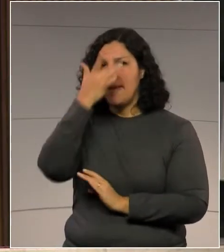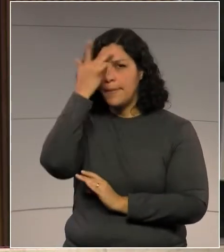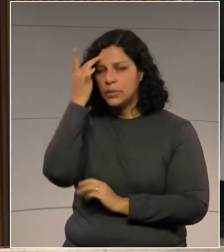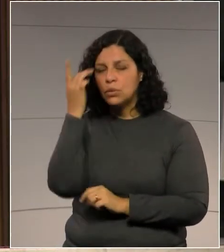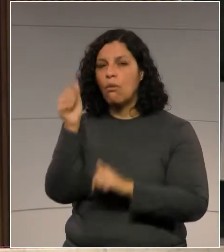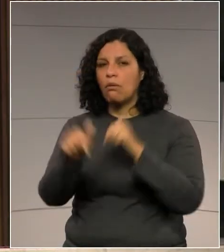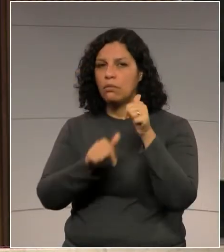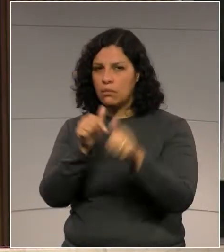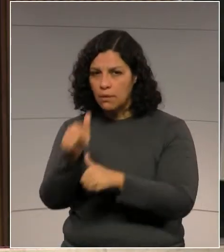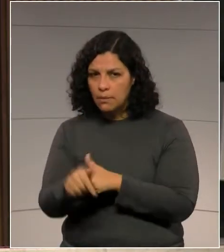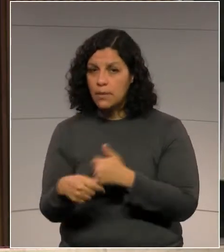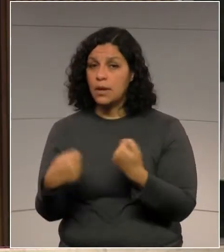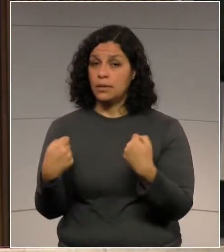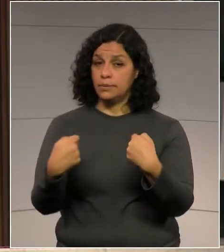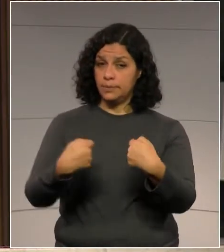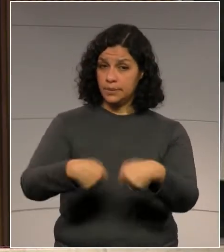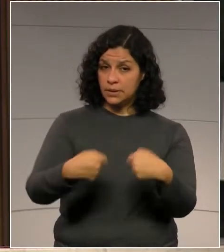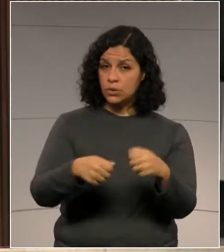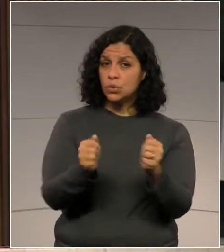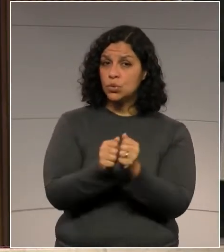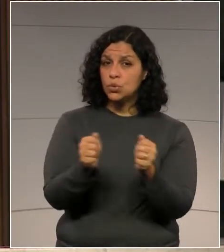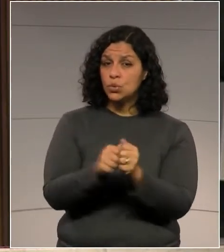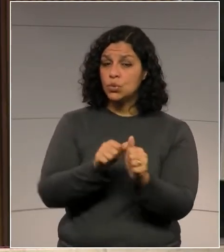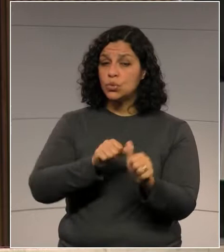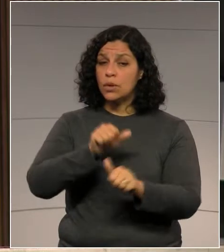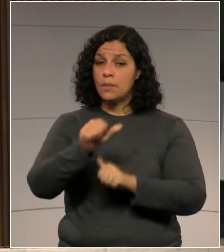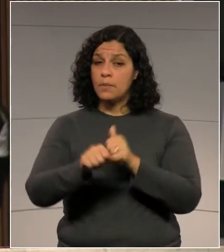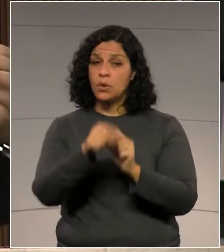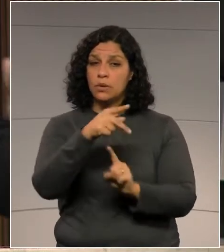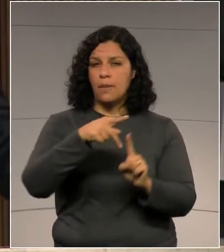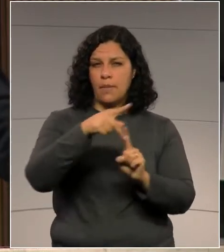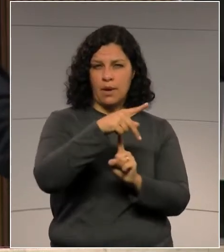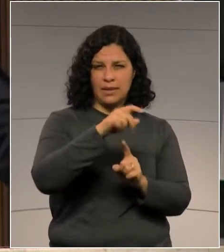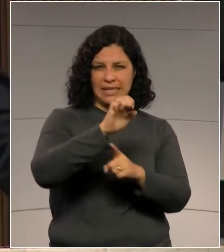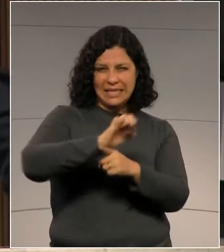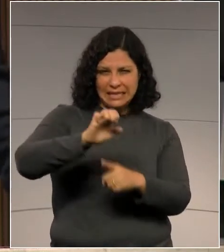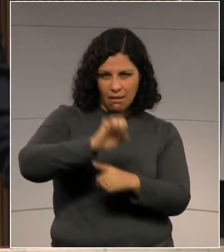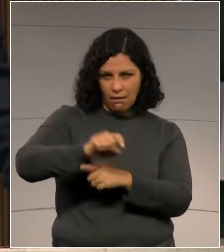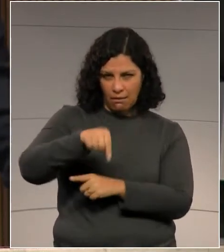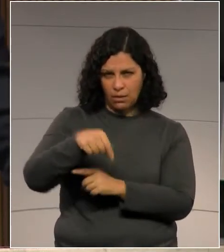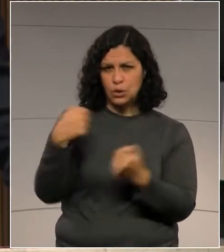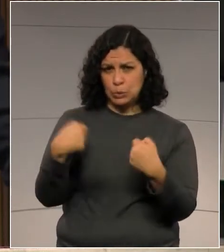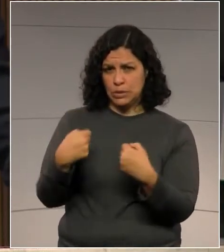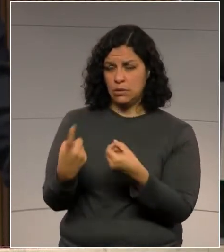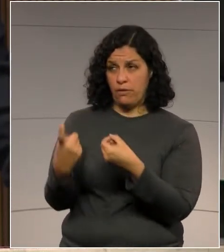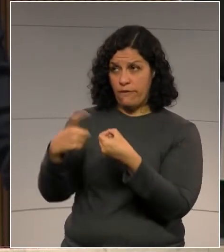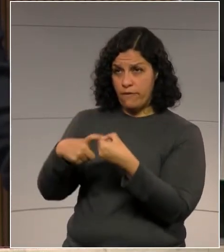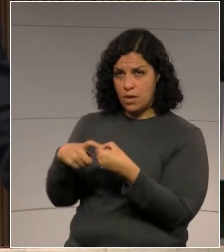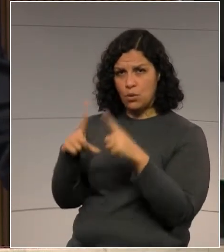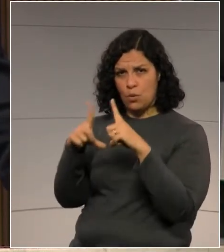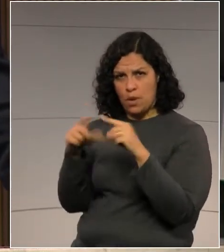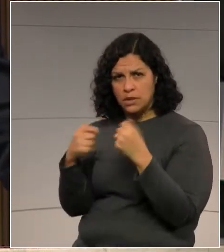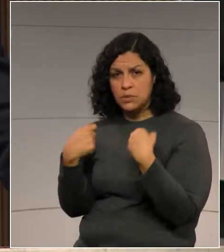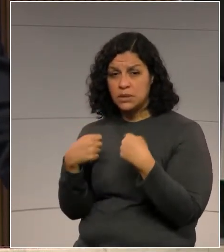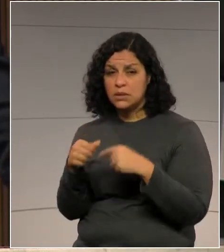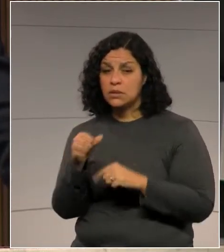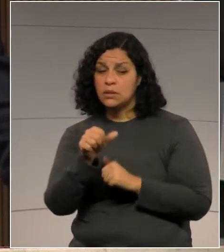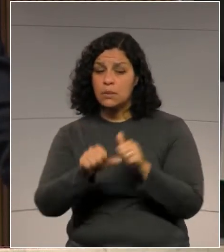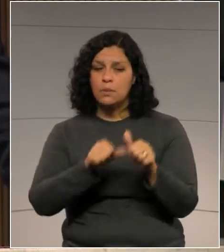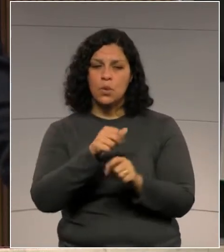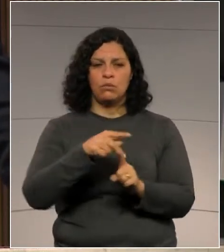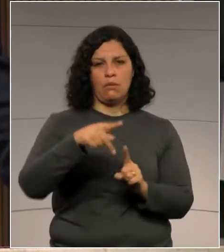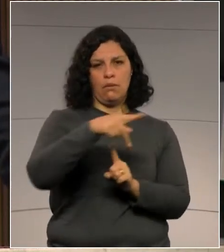obrigação de fazer a reforma aqui. Tem ente federado que não vai fazer.